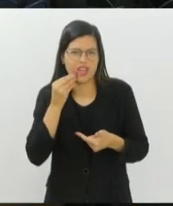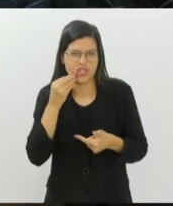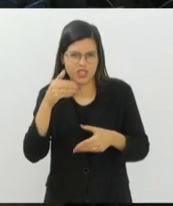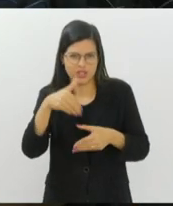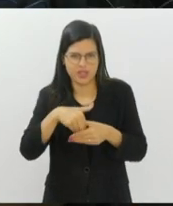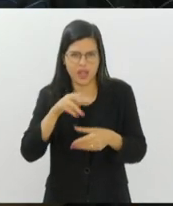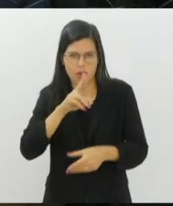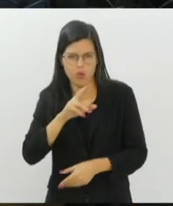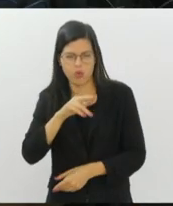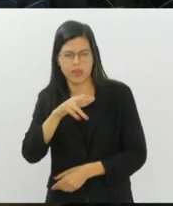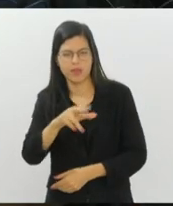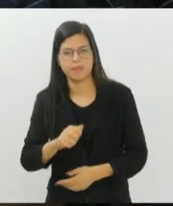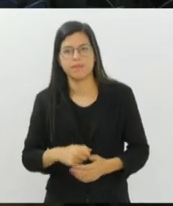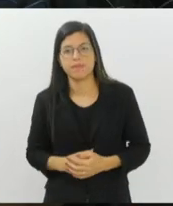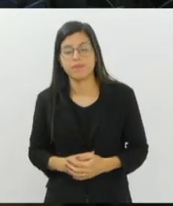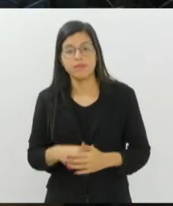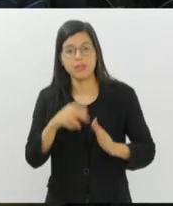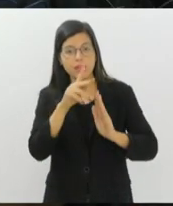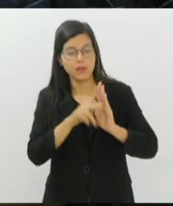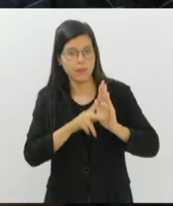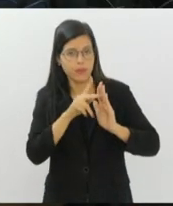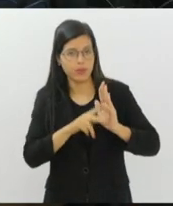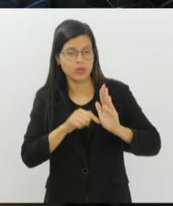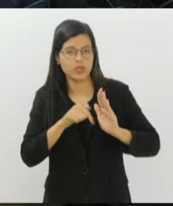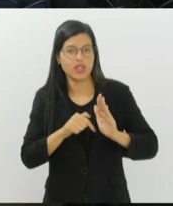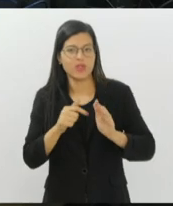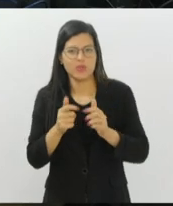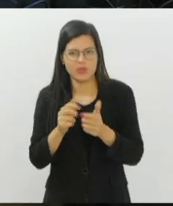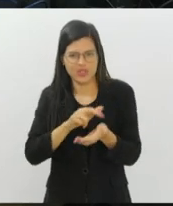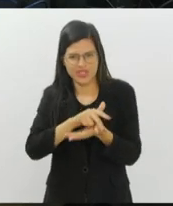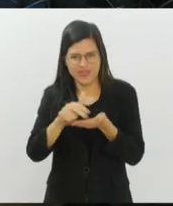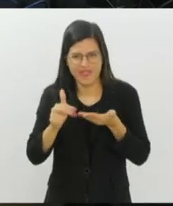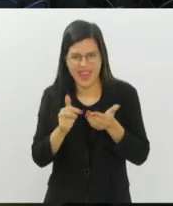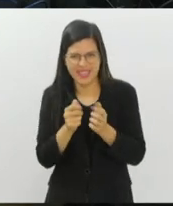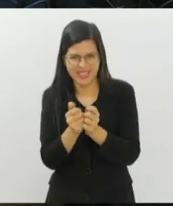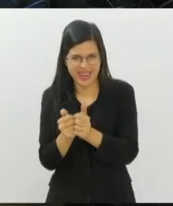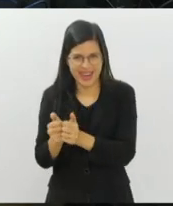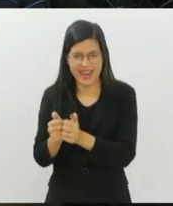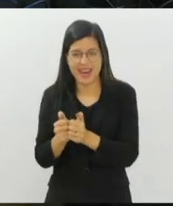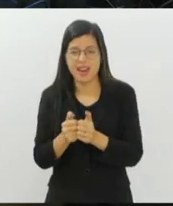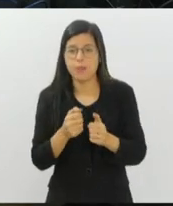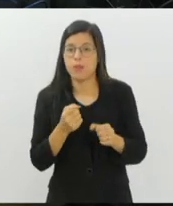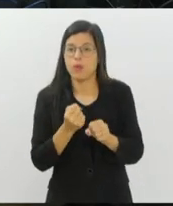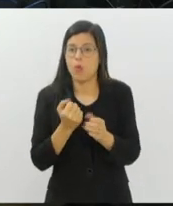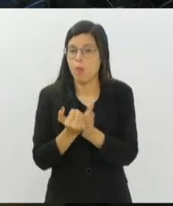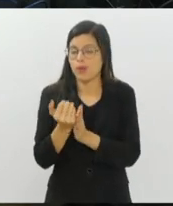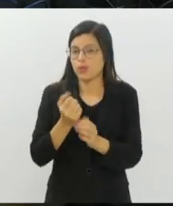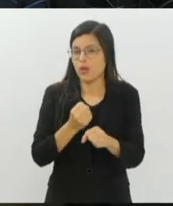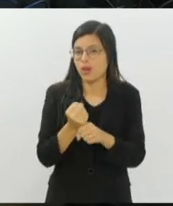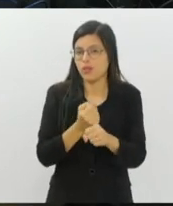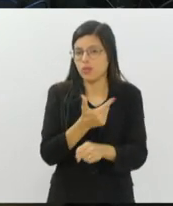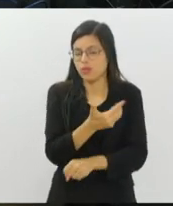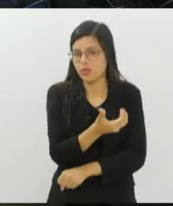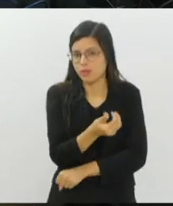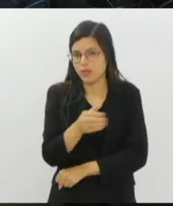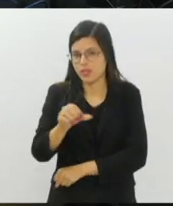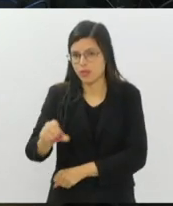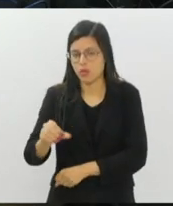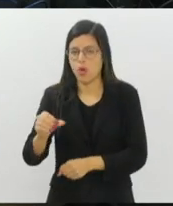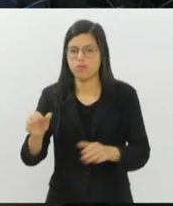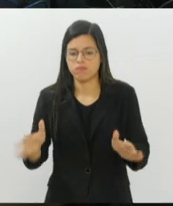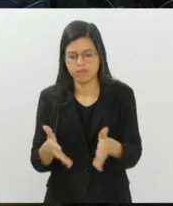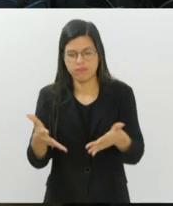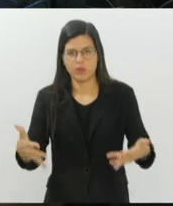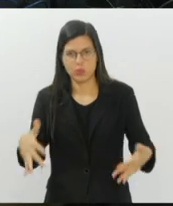O projeto que se originou do Afro Games, o Diverse Games, existe desde 2019 para promover a inclusão no